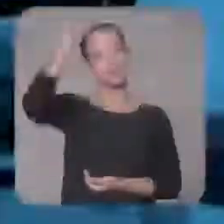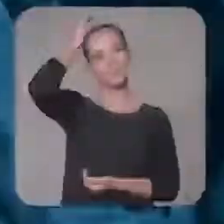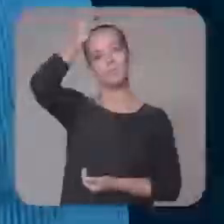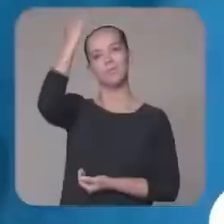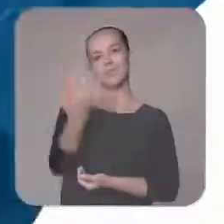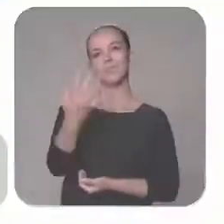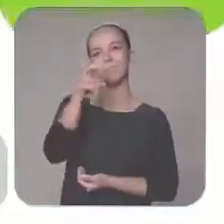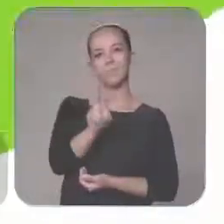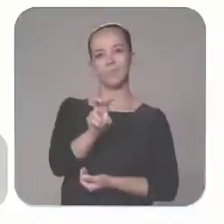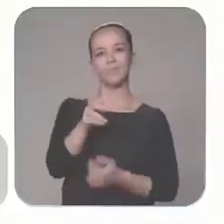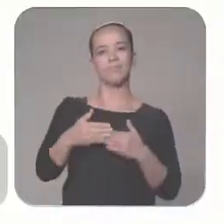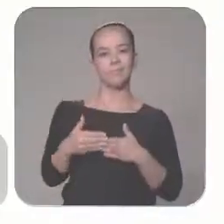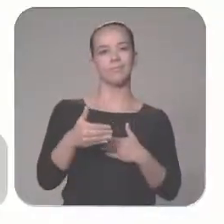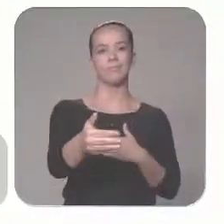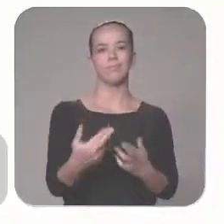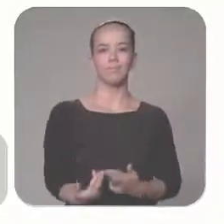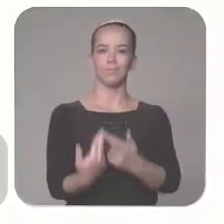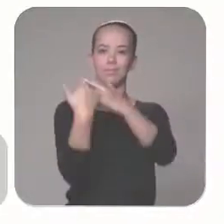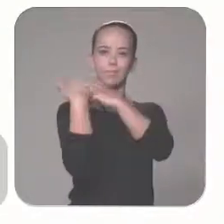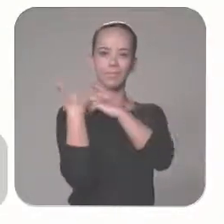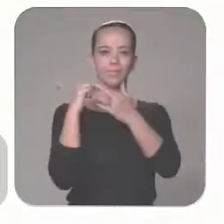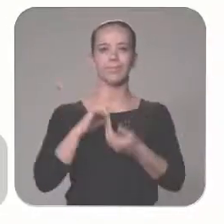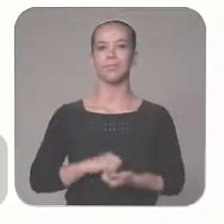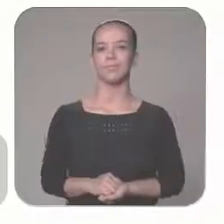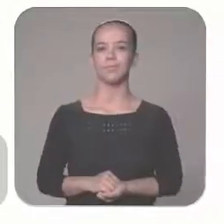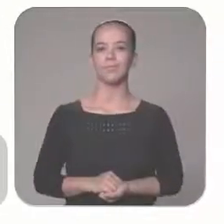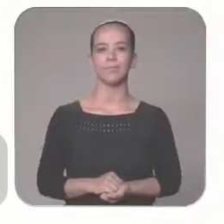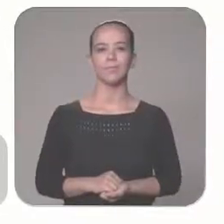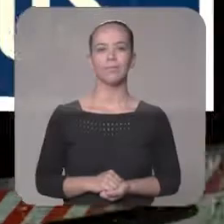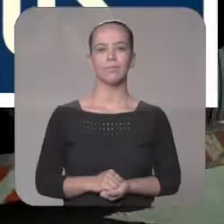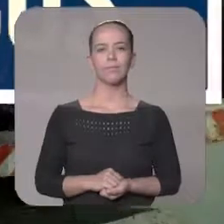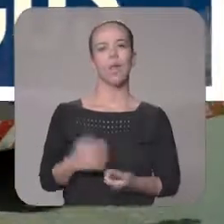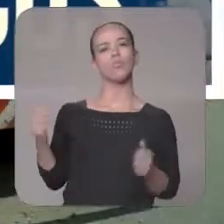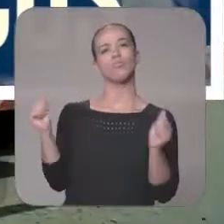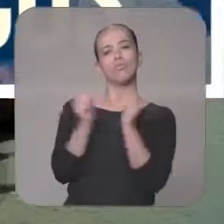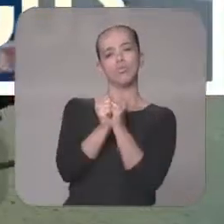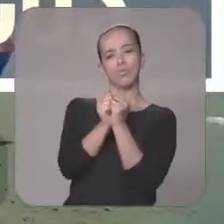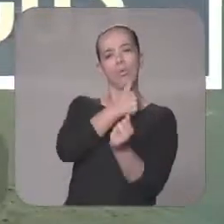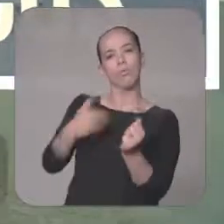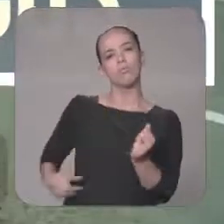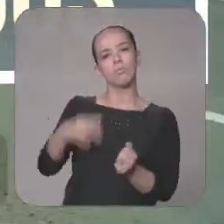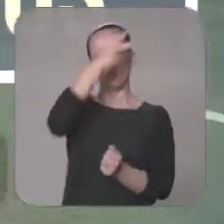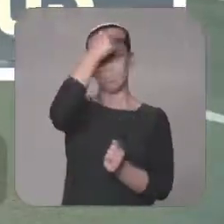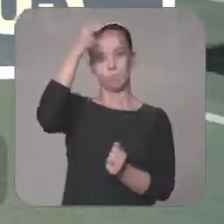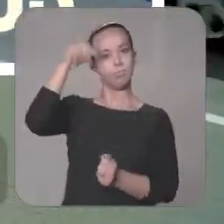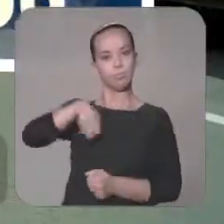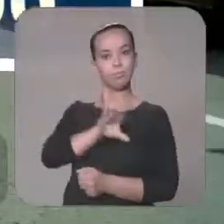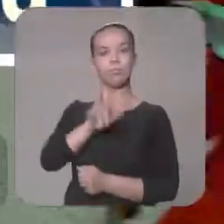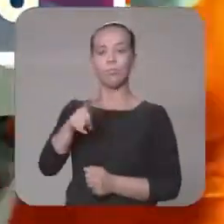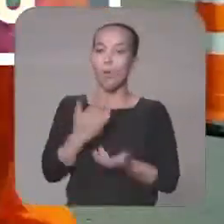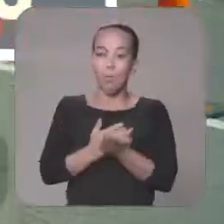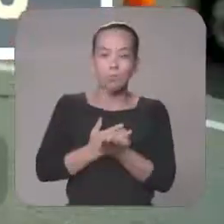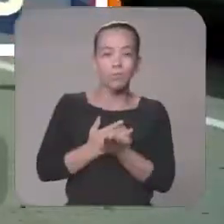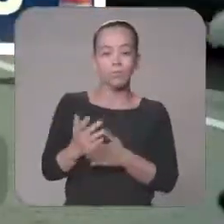Reinaldo 45, pra frente com responsabilidade. A parceria entre governo e prefeitura de Campo